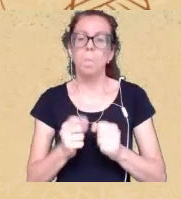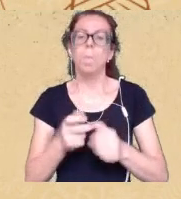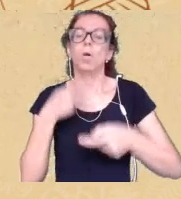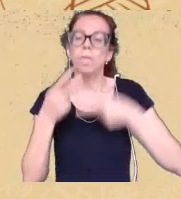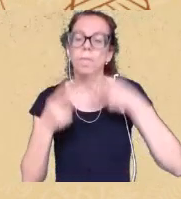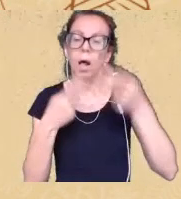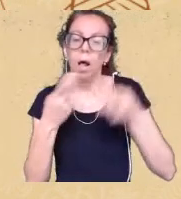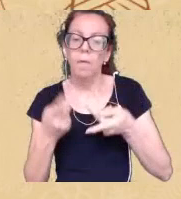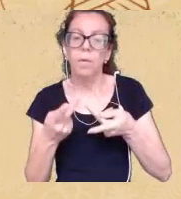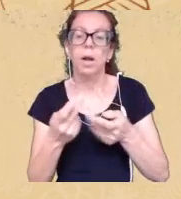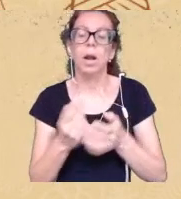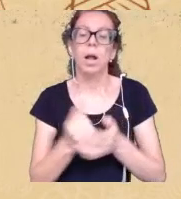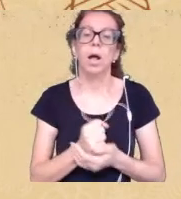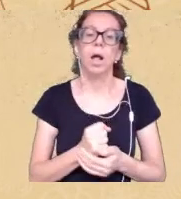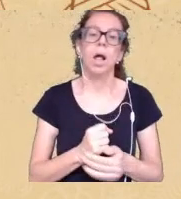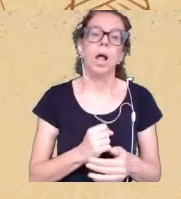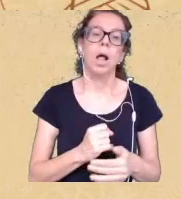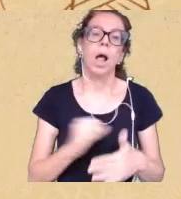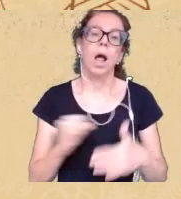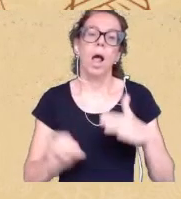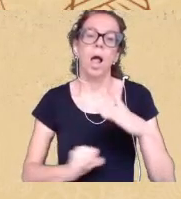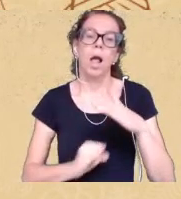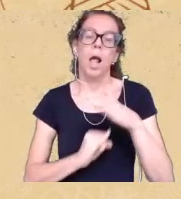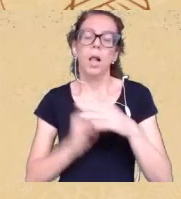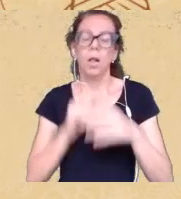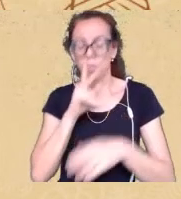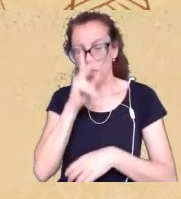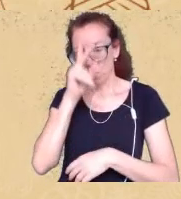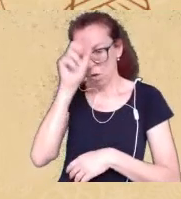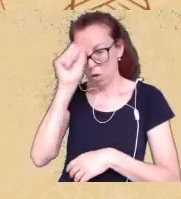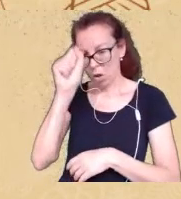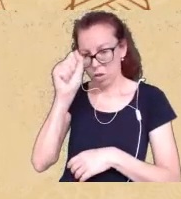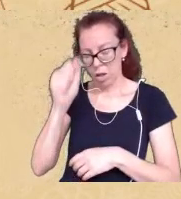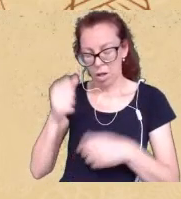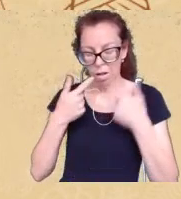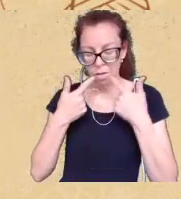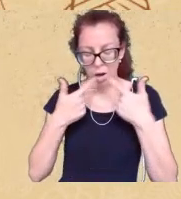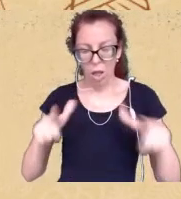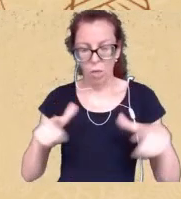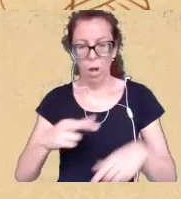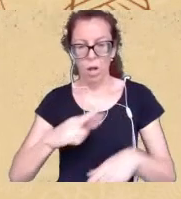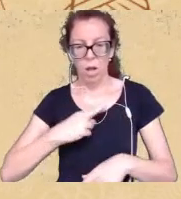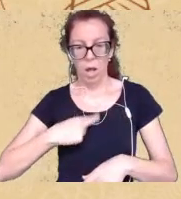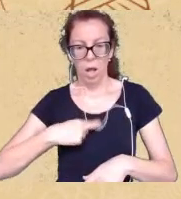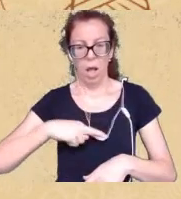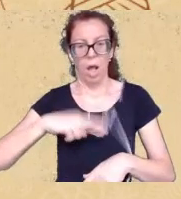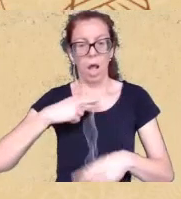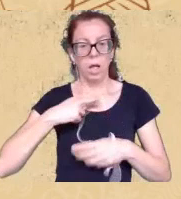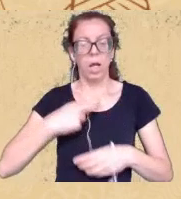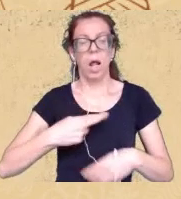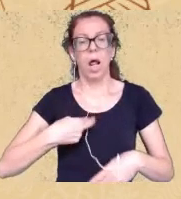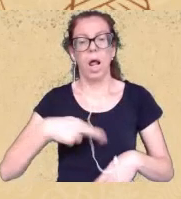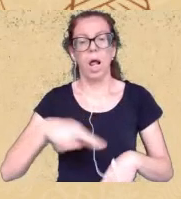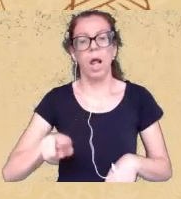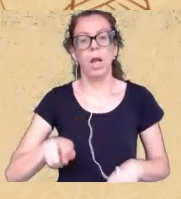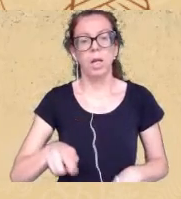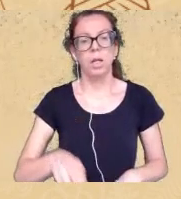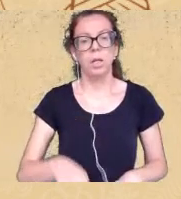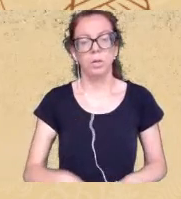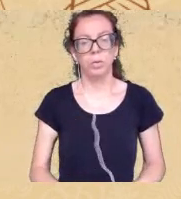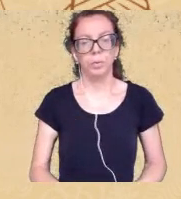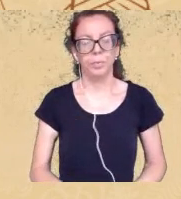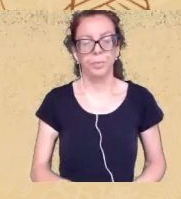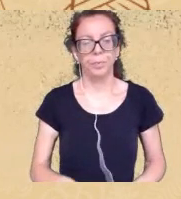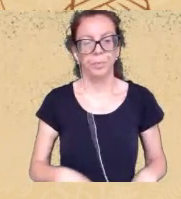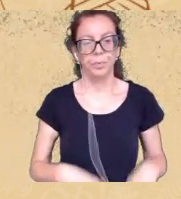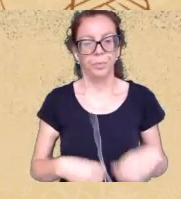fortalecida ou eu posso na linguagem religiosa dizer o Ori que numa tradução do Yorubá é cabeça